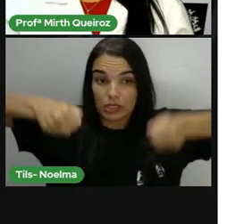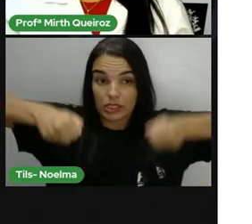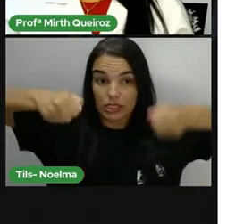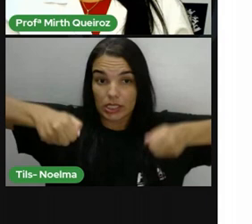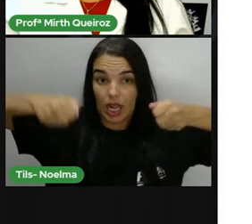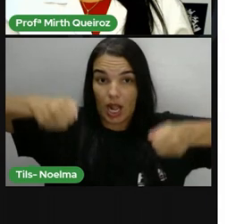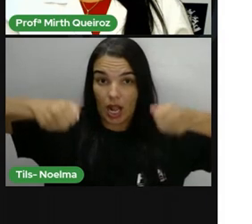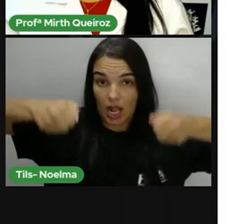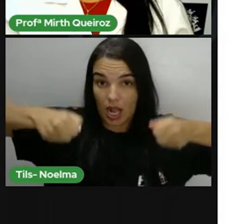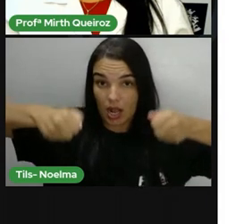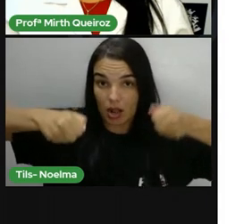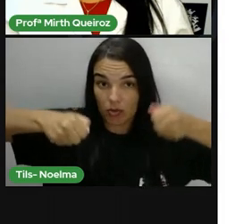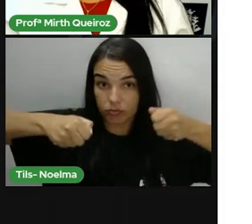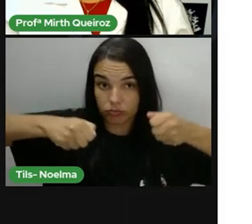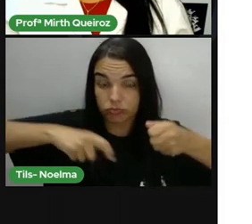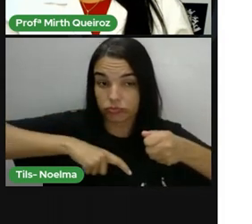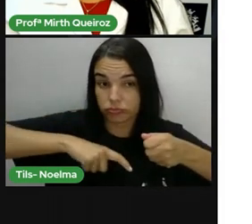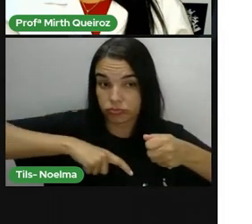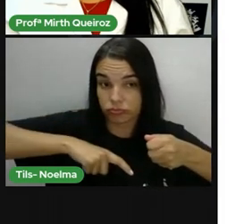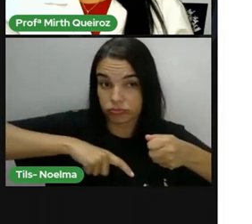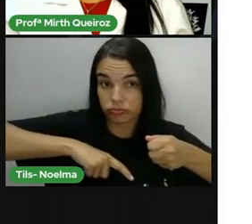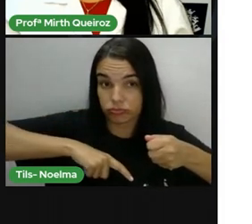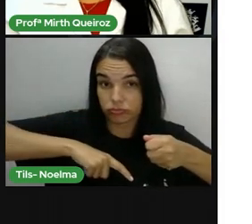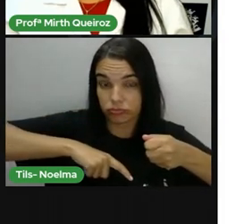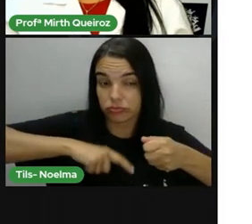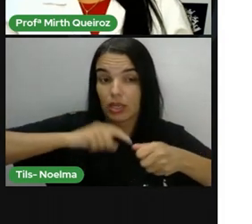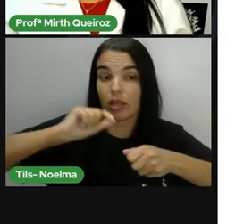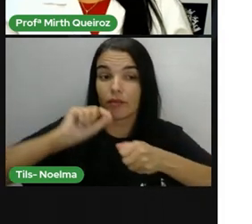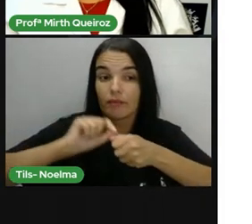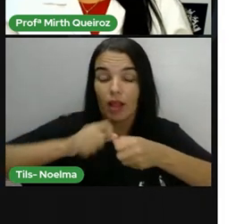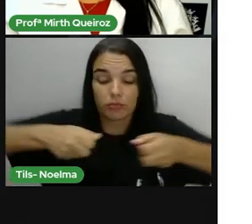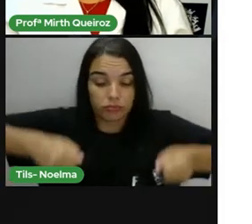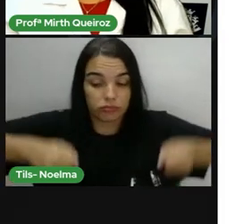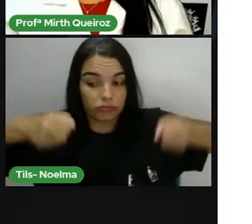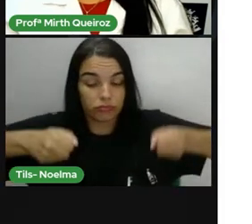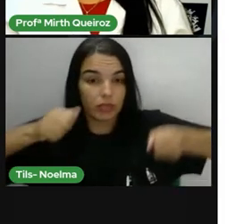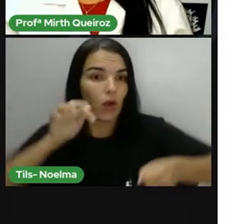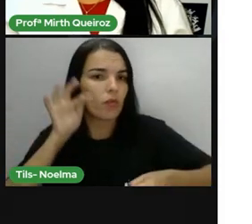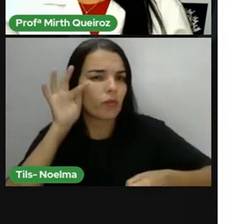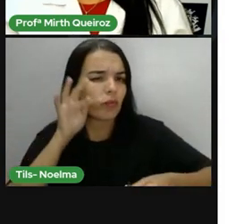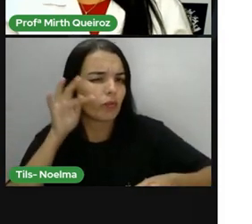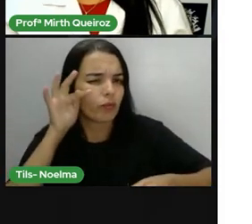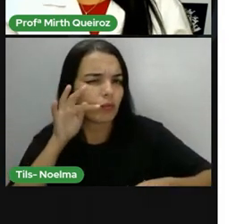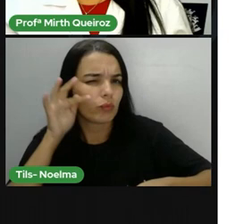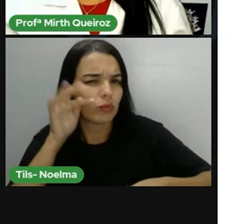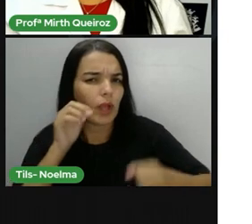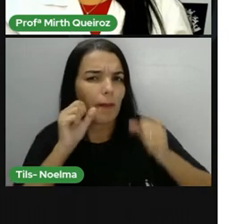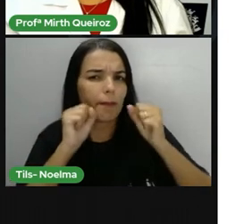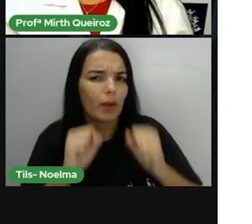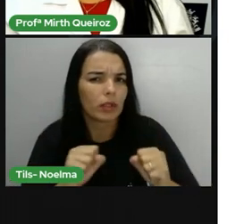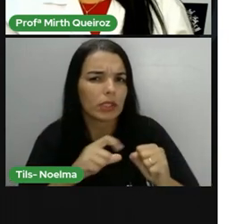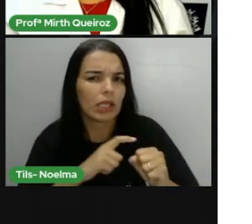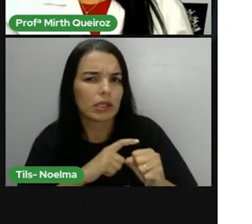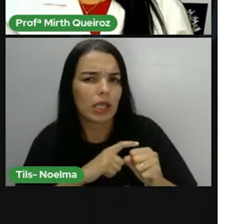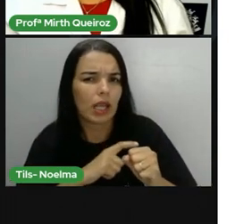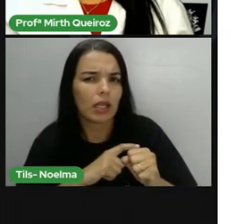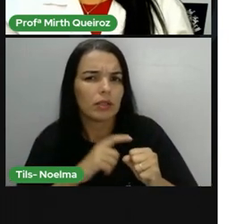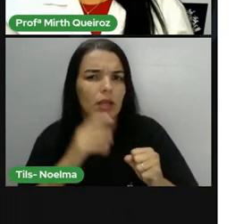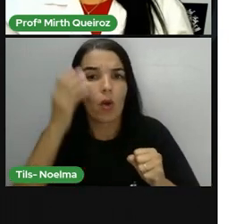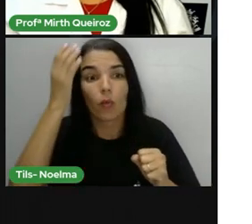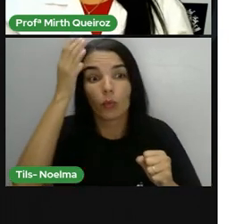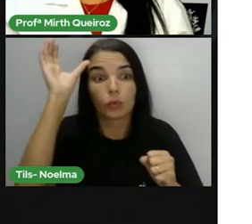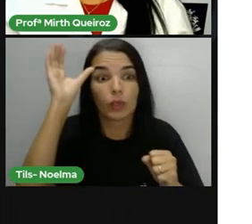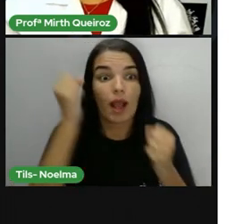uma grande quantidade de frutos, produz em cada safra uma grande quantidade de frutos e poderá ser considerada uma das